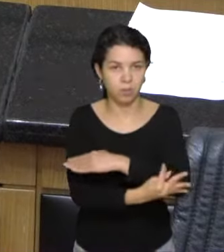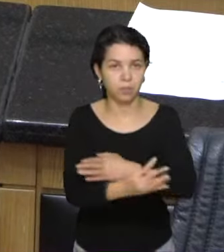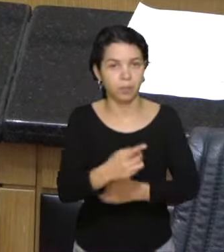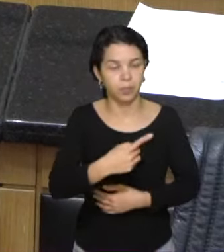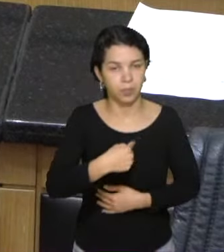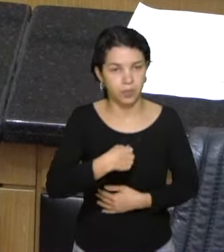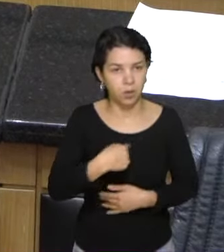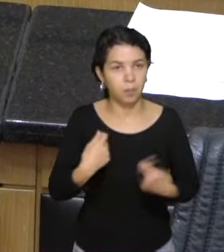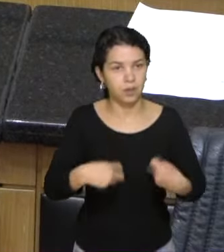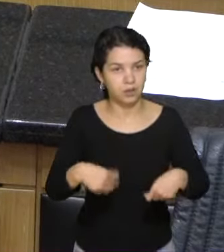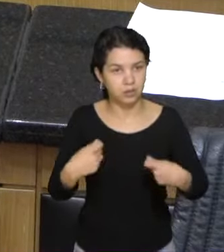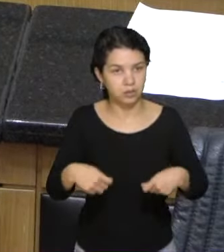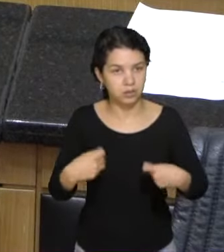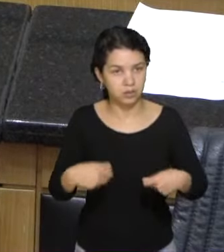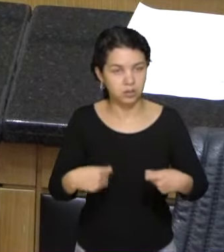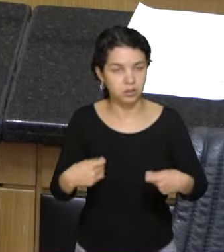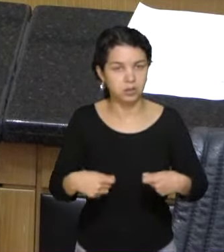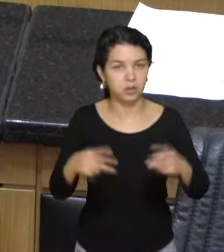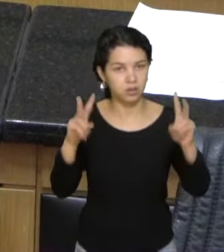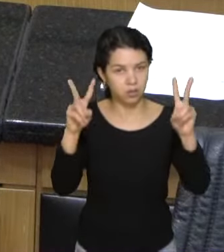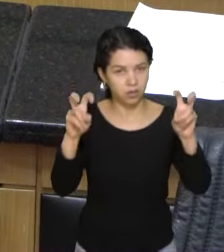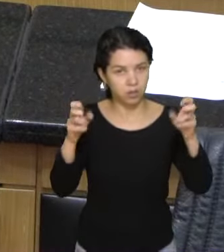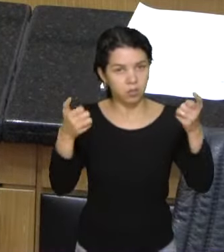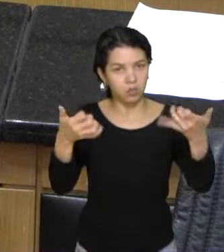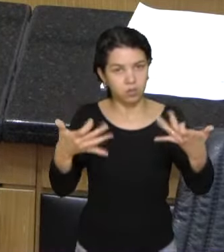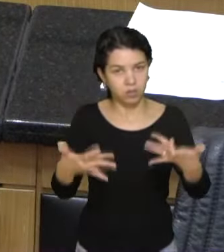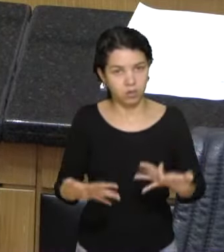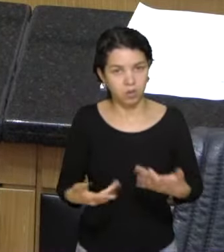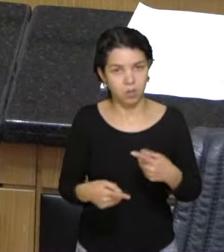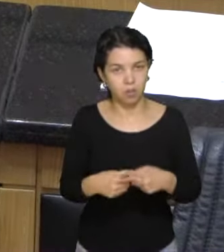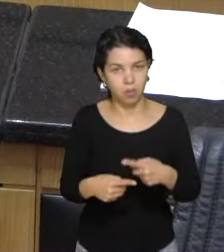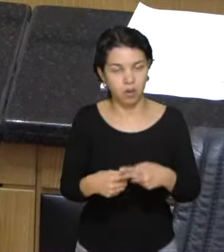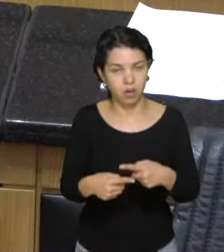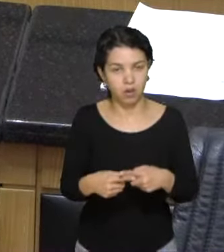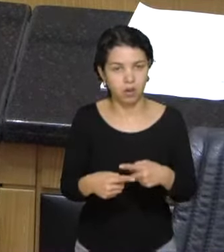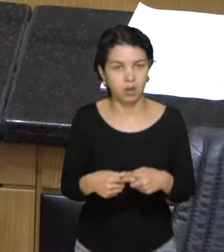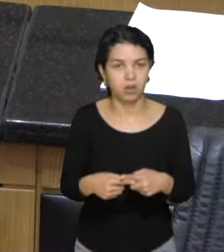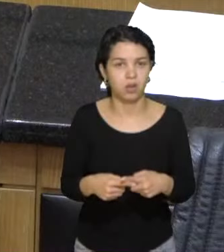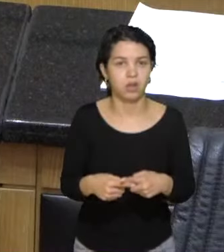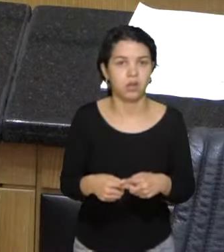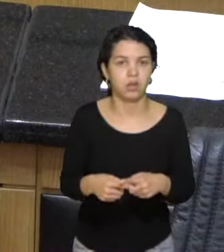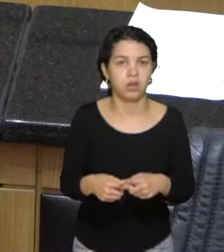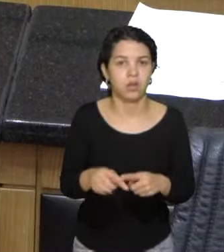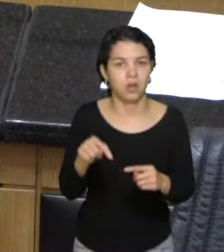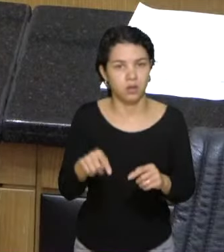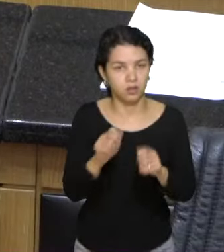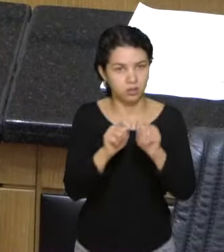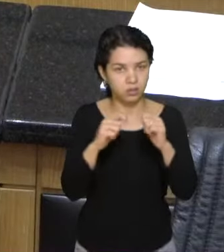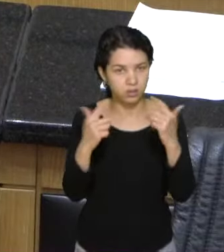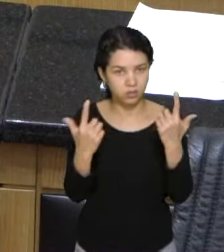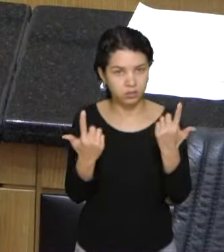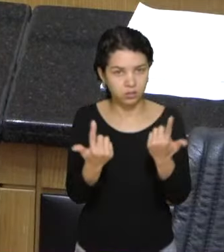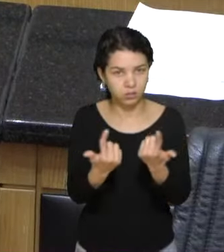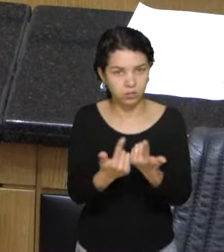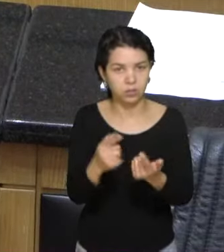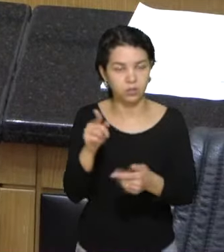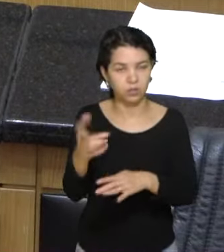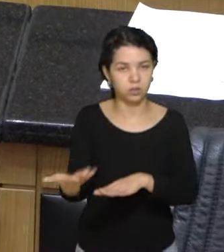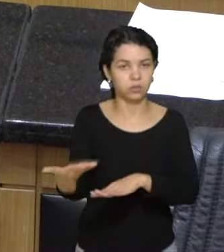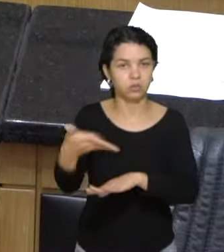à tona esse tema, deputado Scudelac, porque essa casa aqui, essa casa, e vossa excelência estava aqui, em